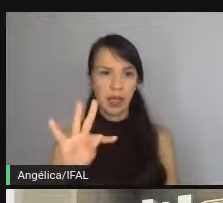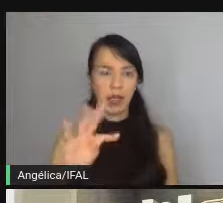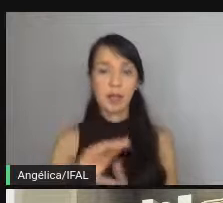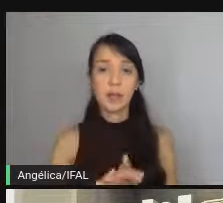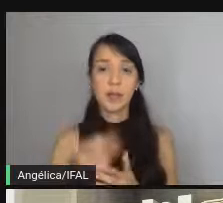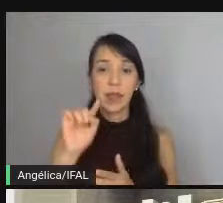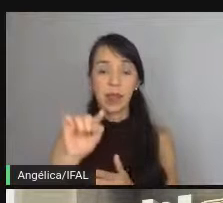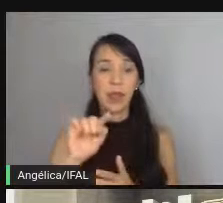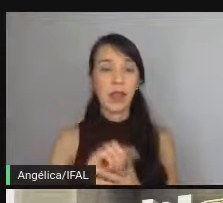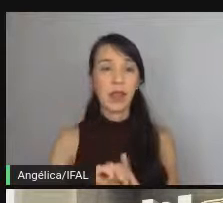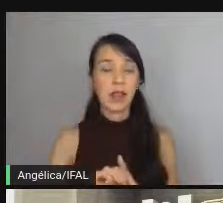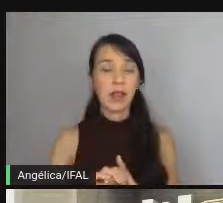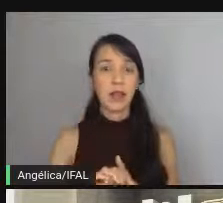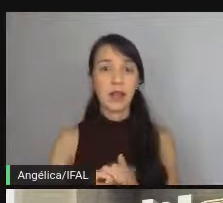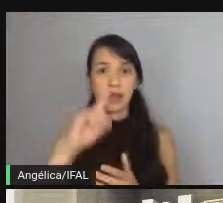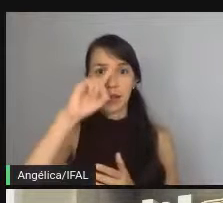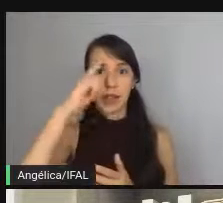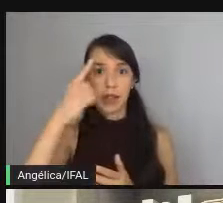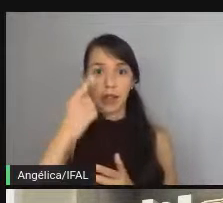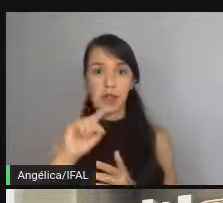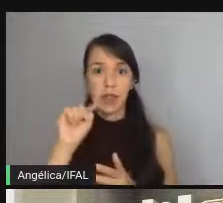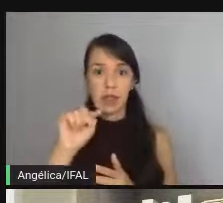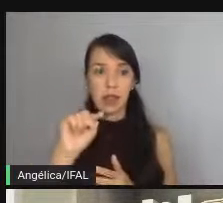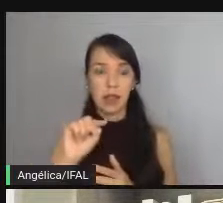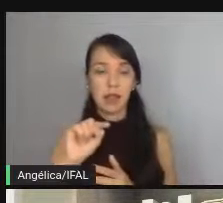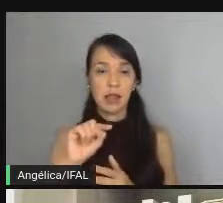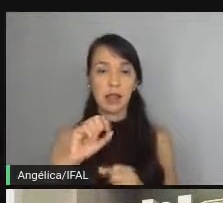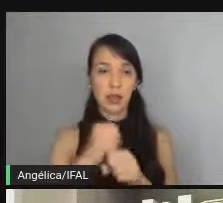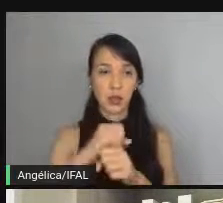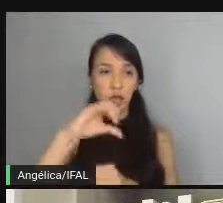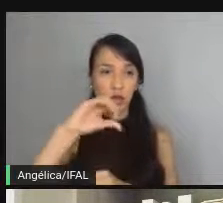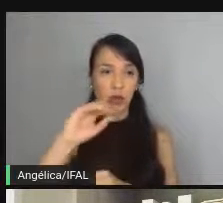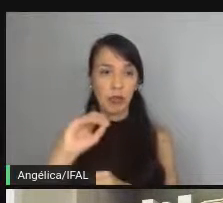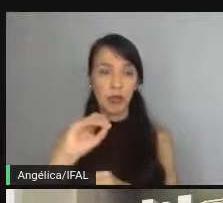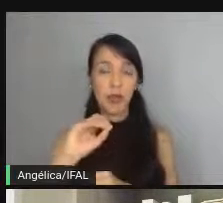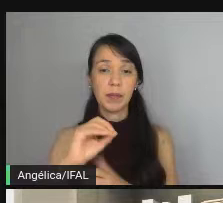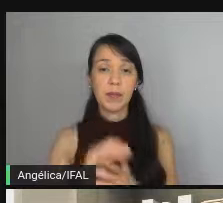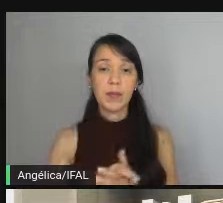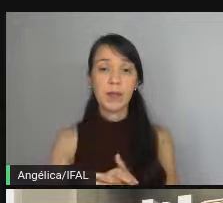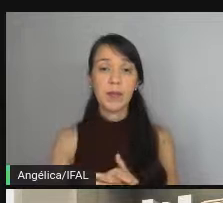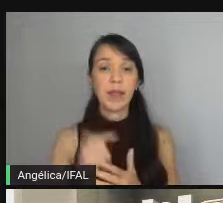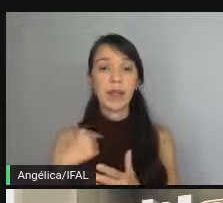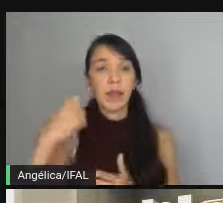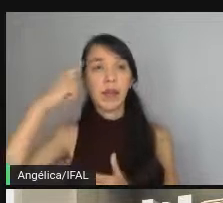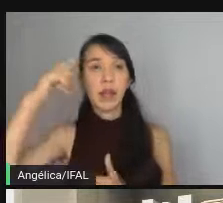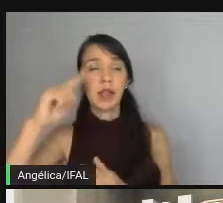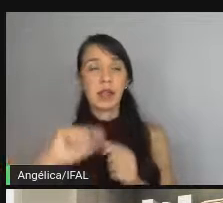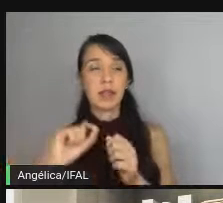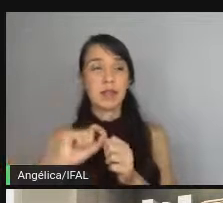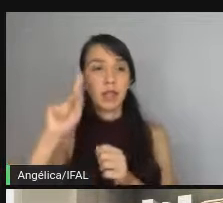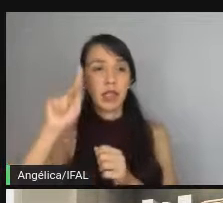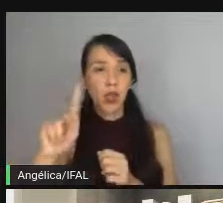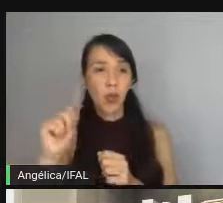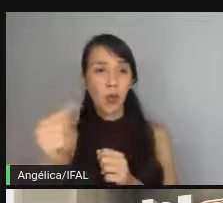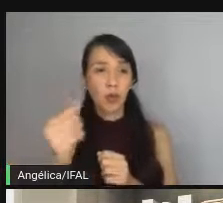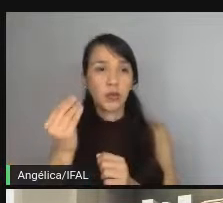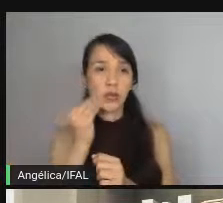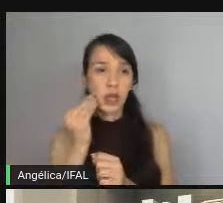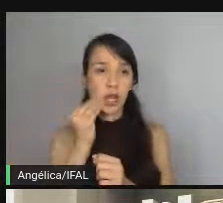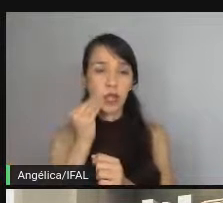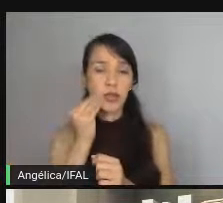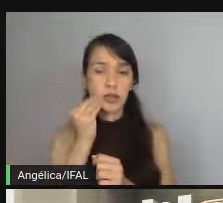Essa ideia do Kent Beck foi... Como é que surgiu, né? Ele teve a ideia de automatizar testes manuais.